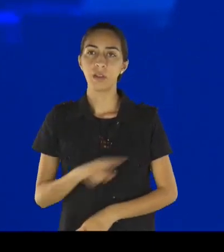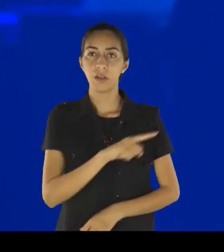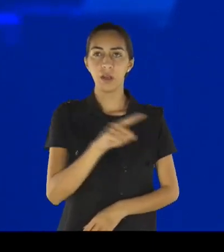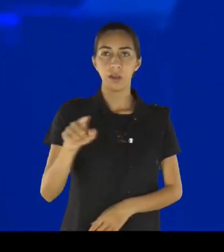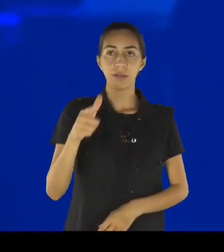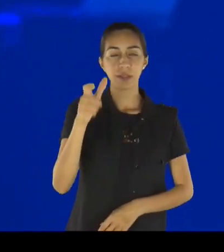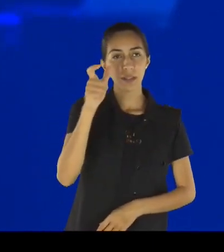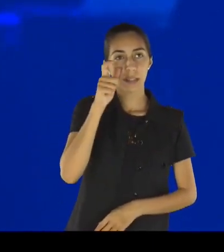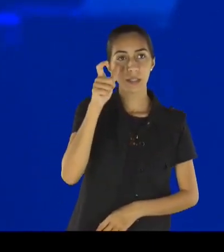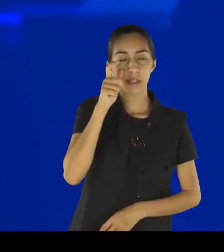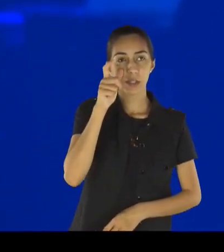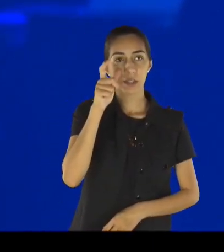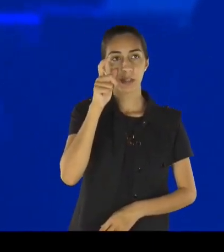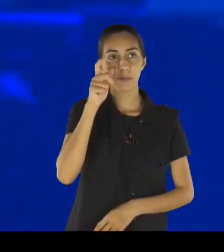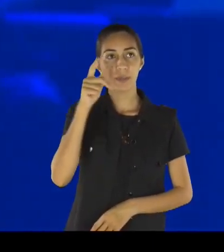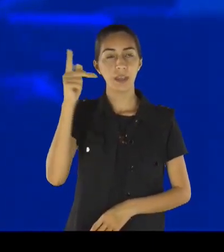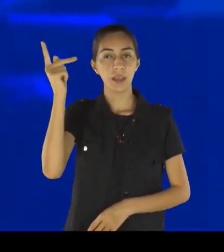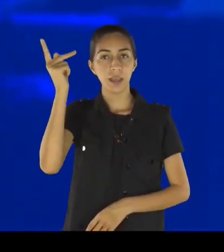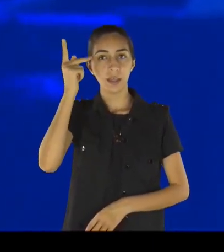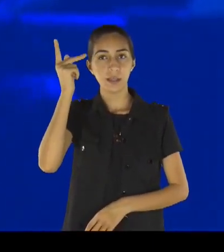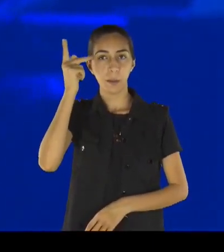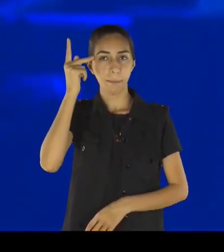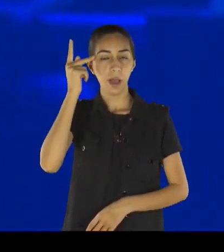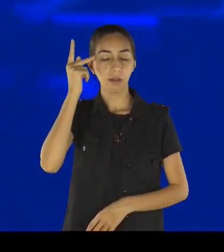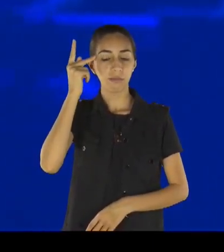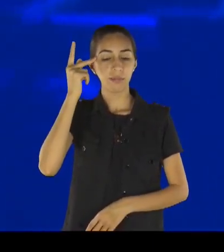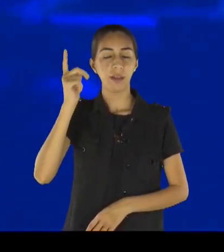inimigo é muito grande para mim, pastor Ciro, o eu faço?